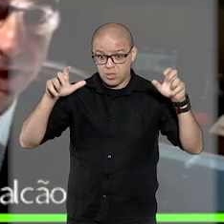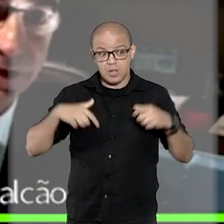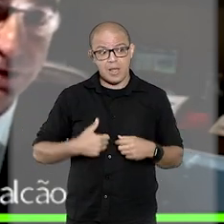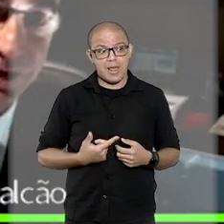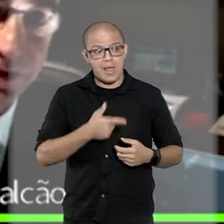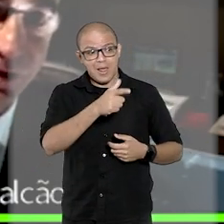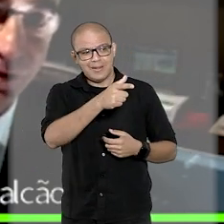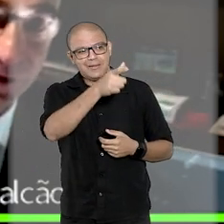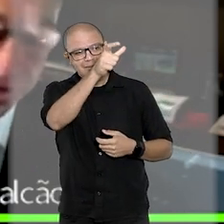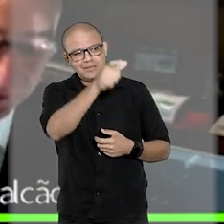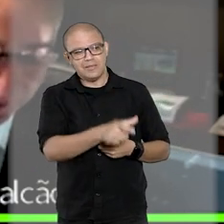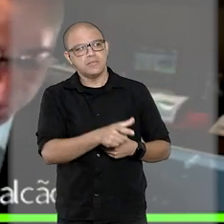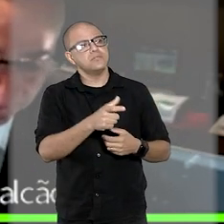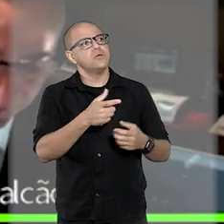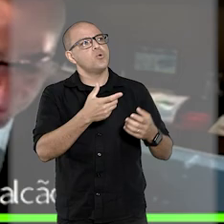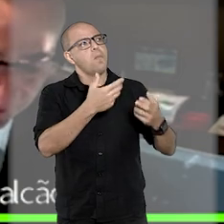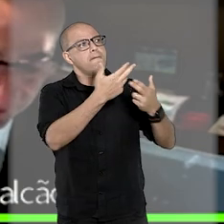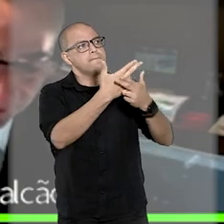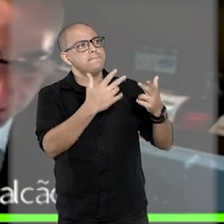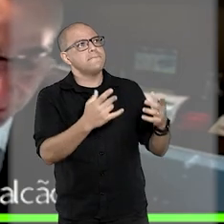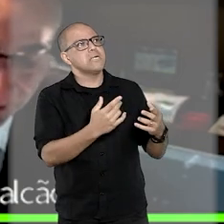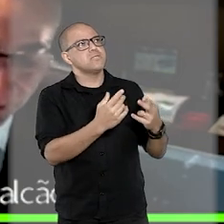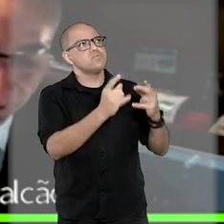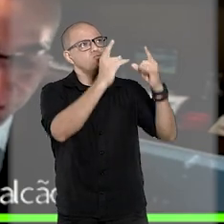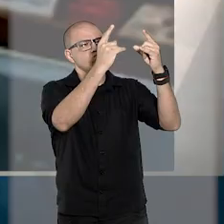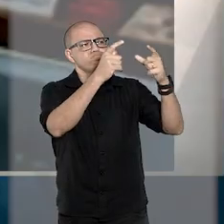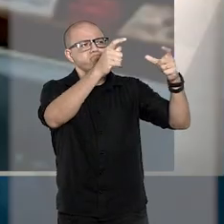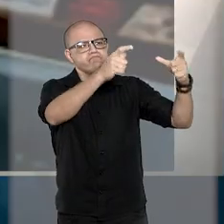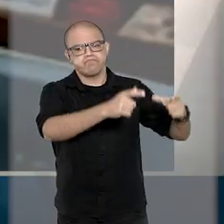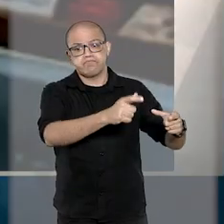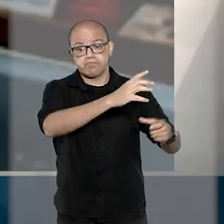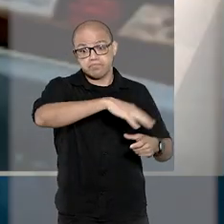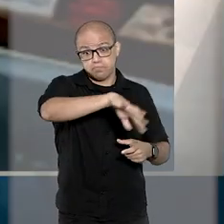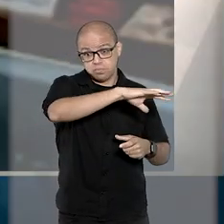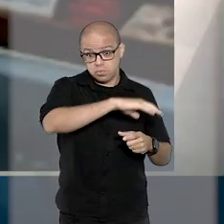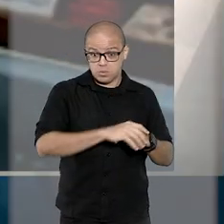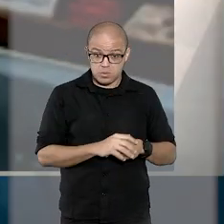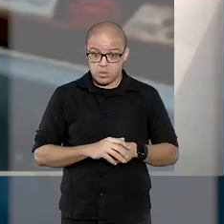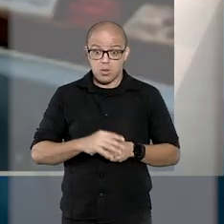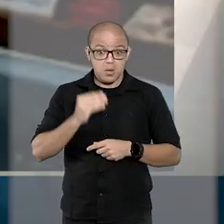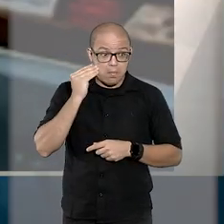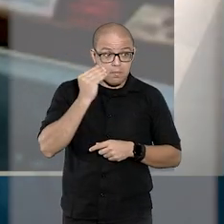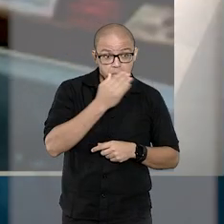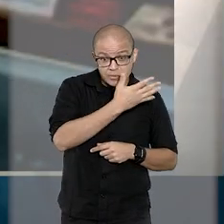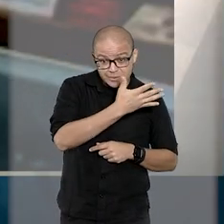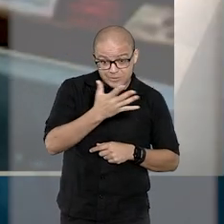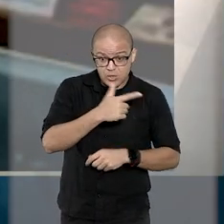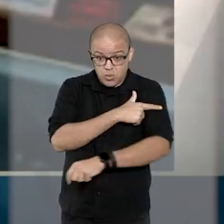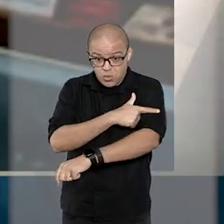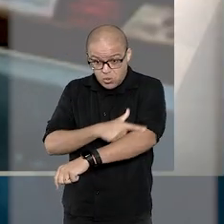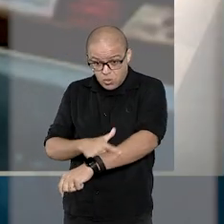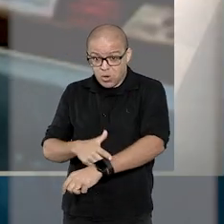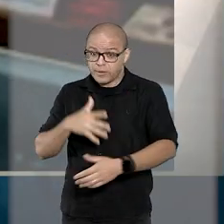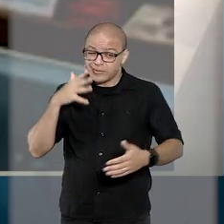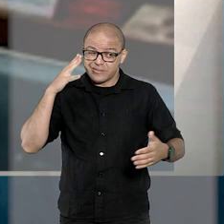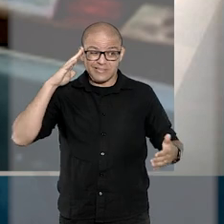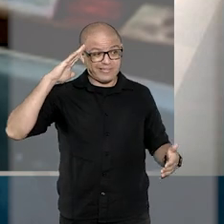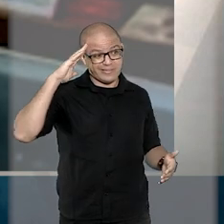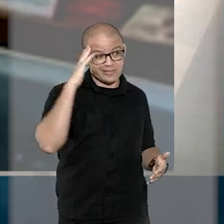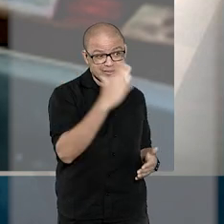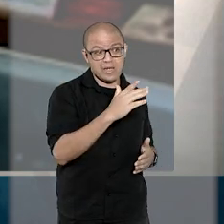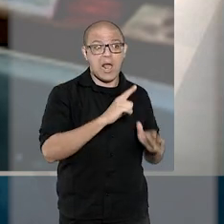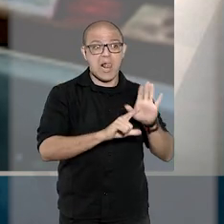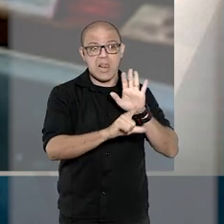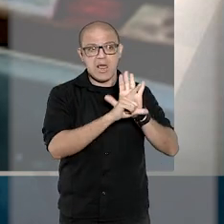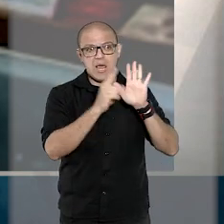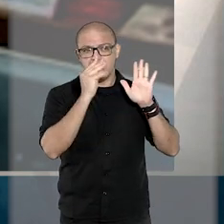lesão à esfera extra-patrimonial de determinada comunidade. Quando demonstrado que a conduta agride de modo ilegal